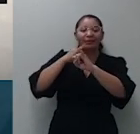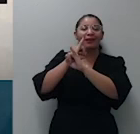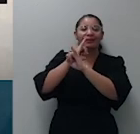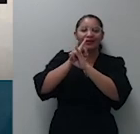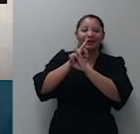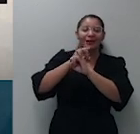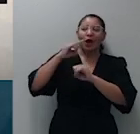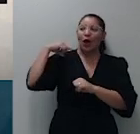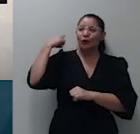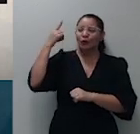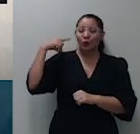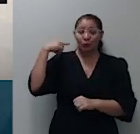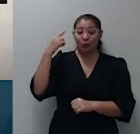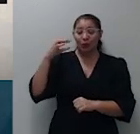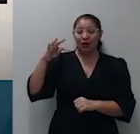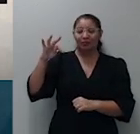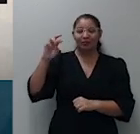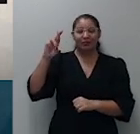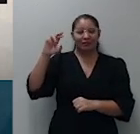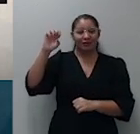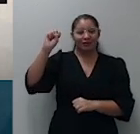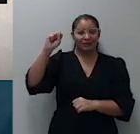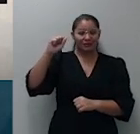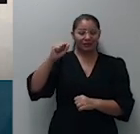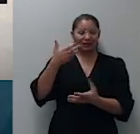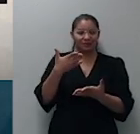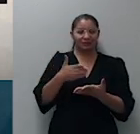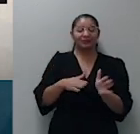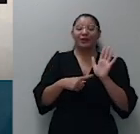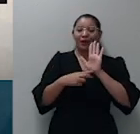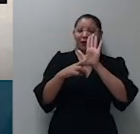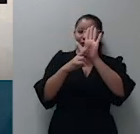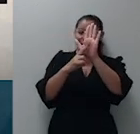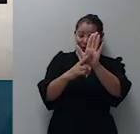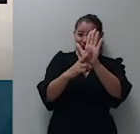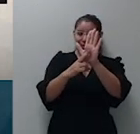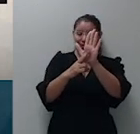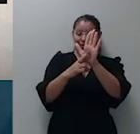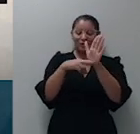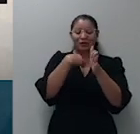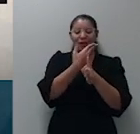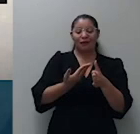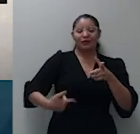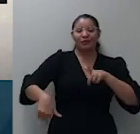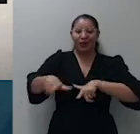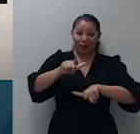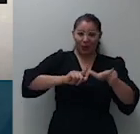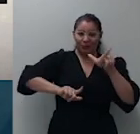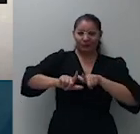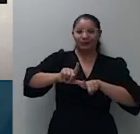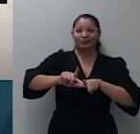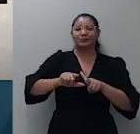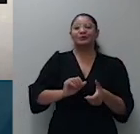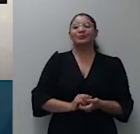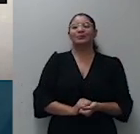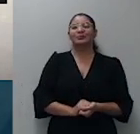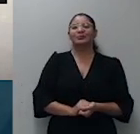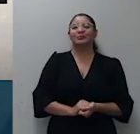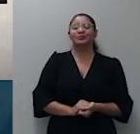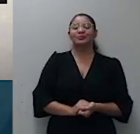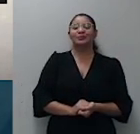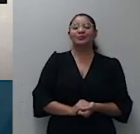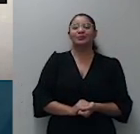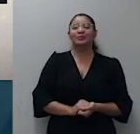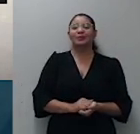representando os servidores que propiciam o nosso trabalho, nós vamos dar início à sessão